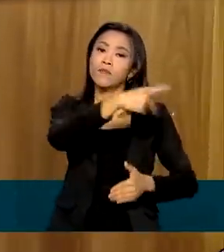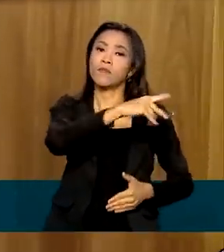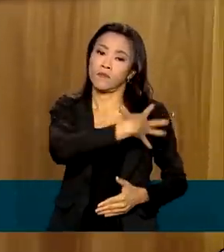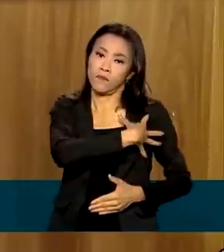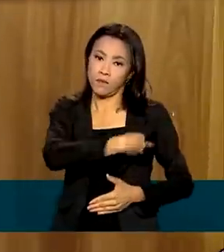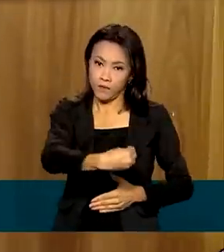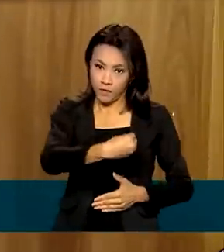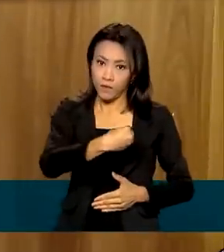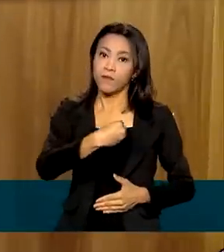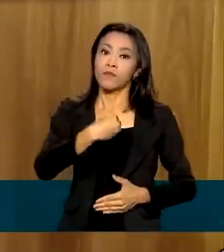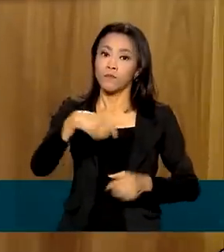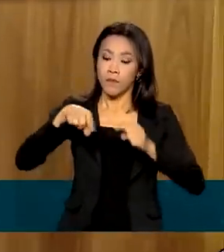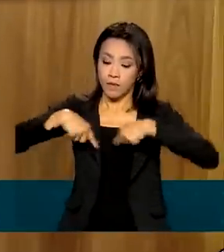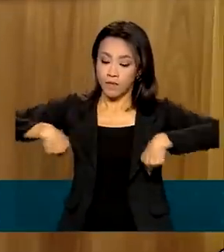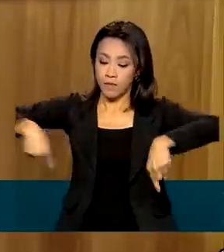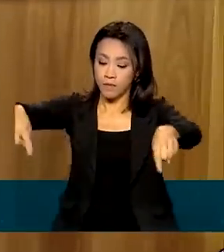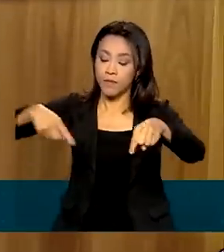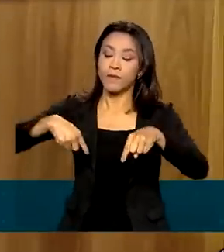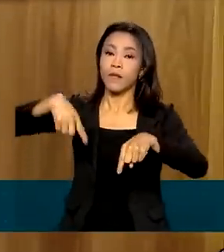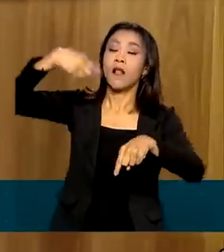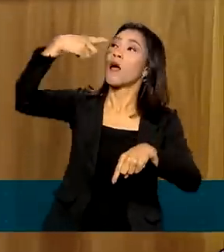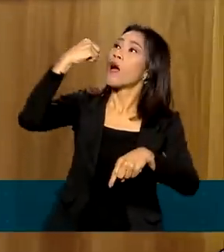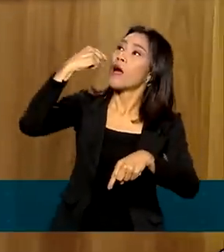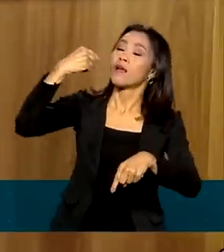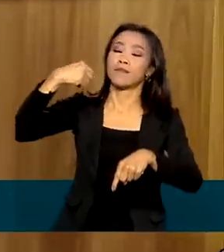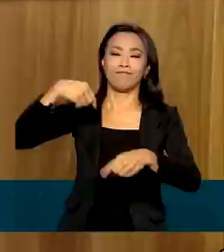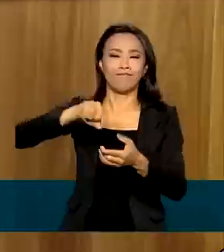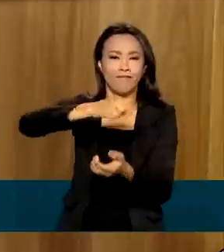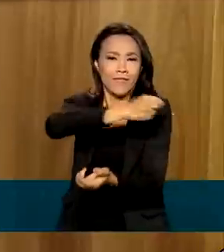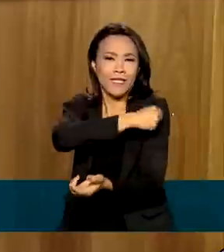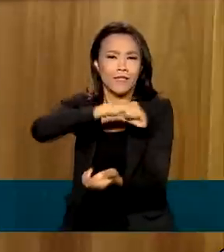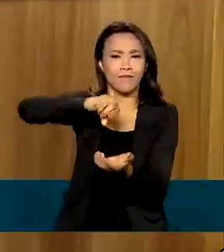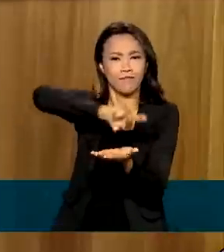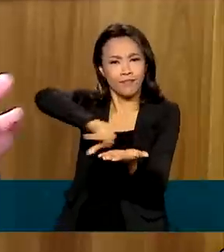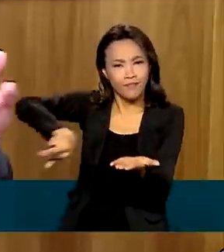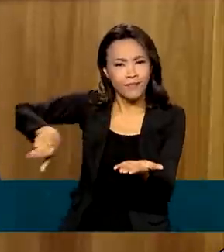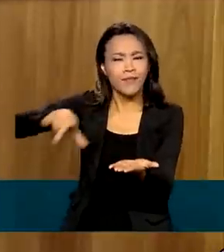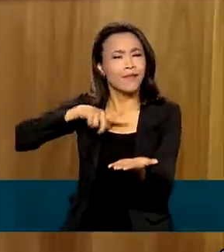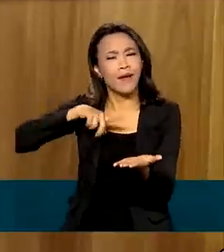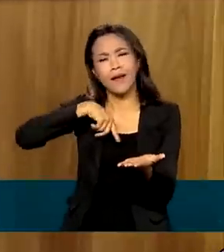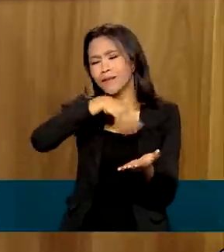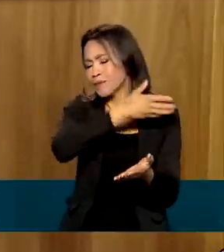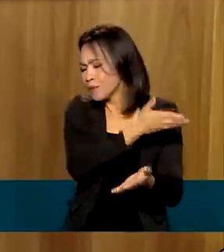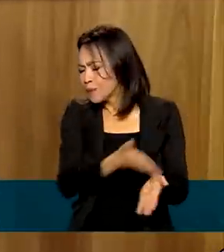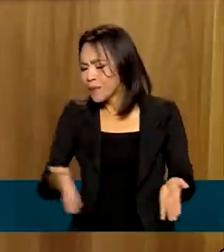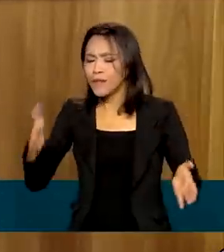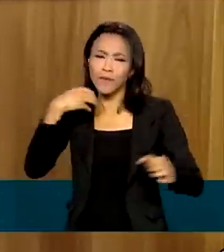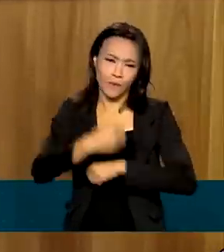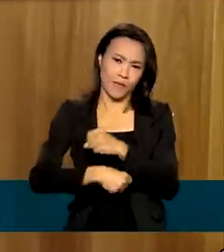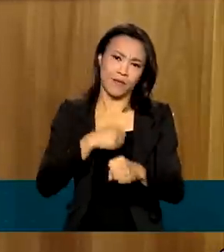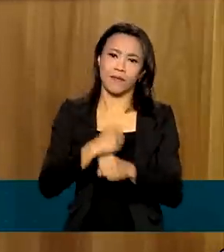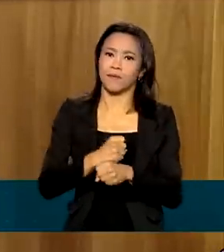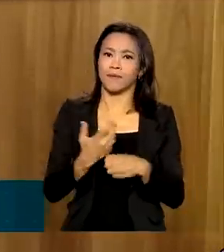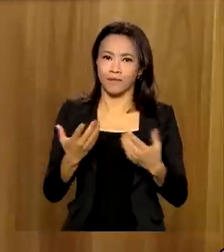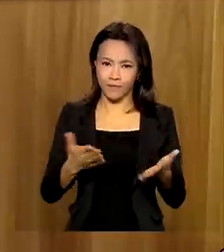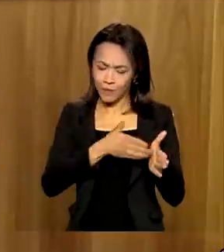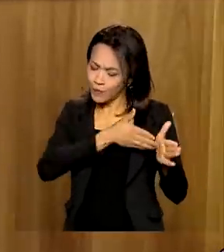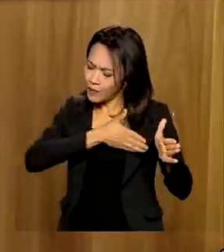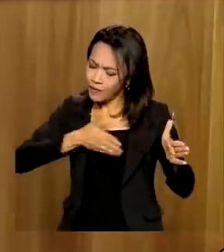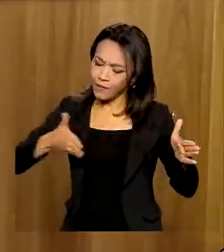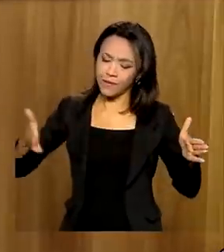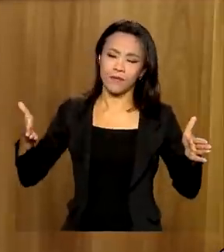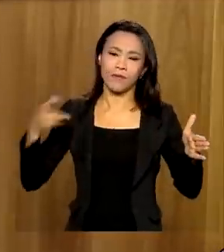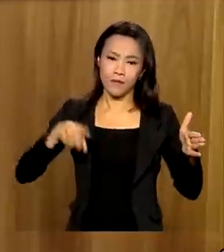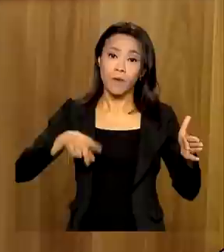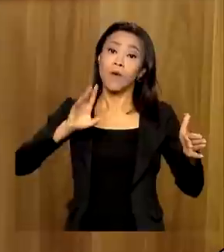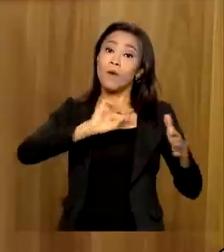sala de vacinação. Mas essas vacinas estão disponíveis o ano inteiro, independente de ter campanha ou não. A meta é